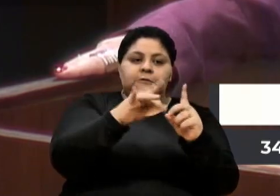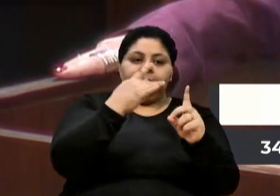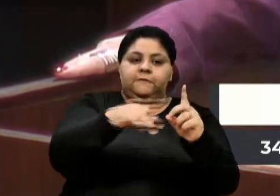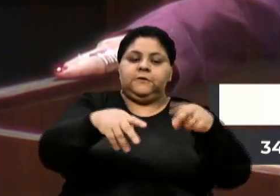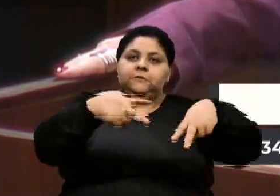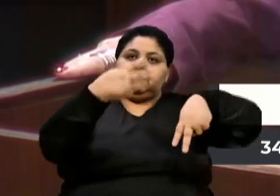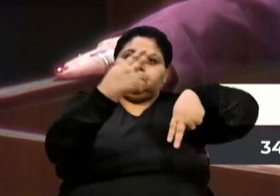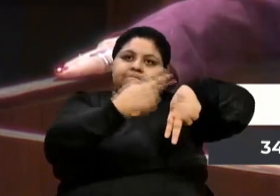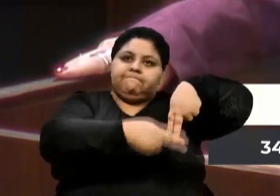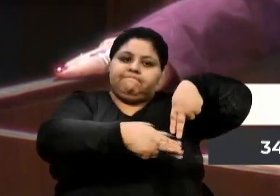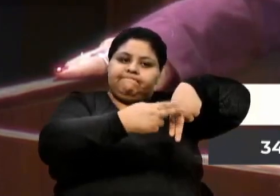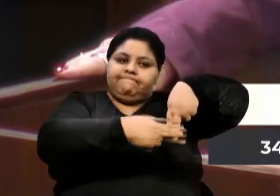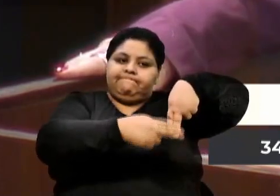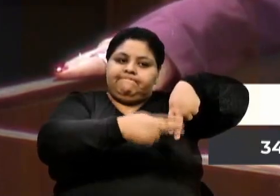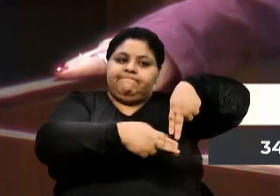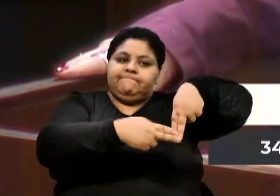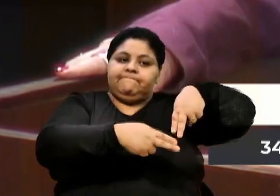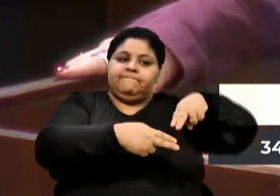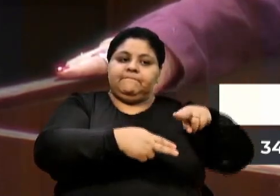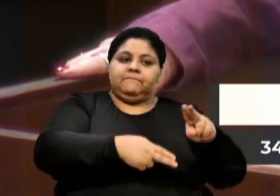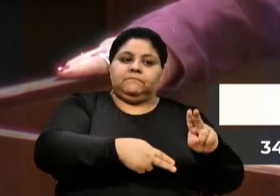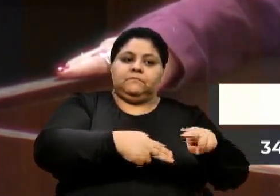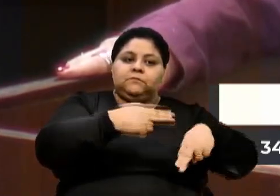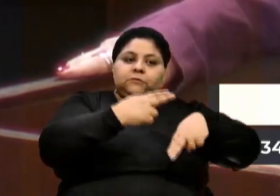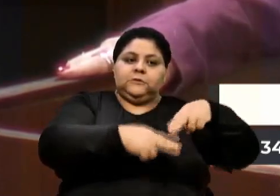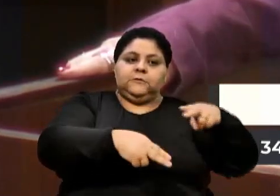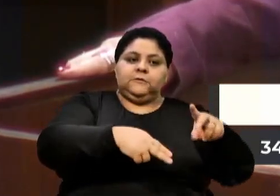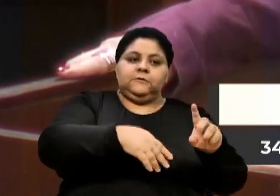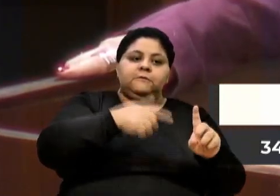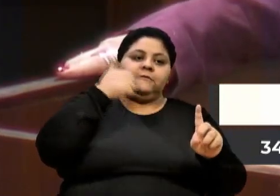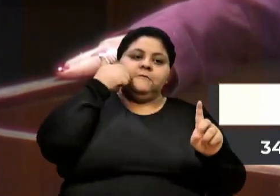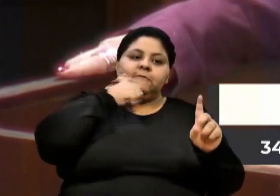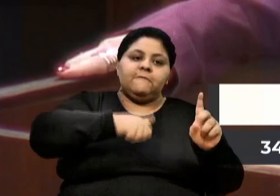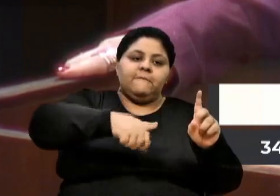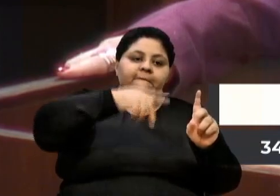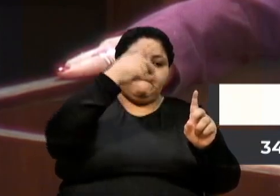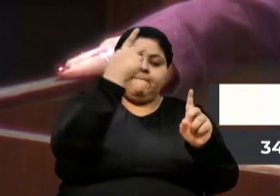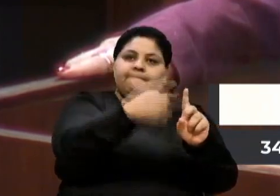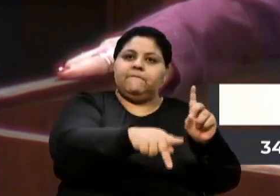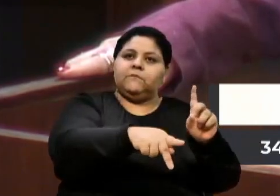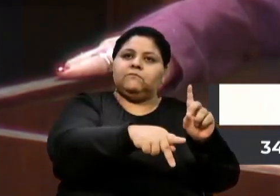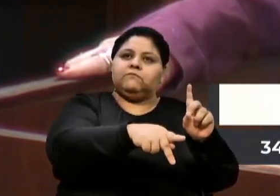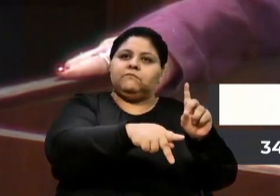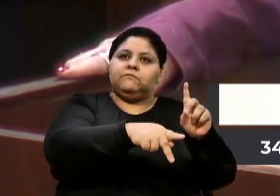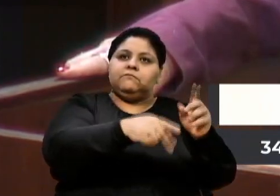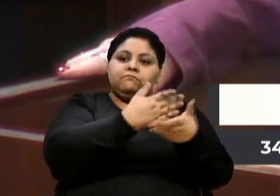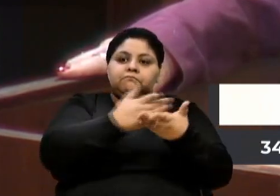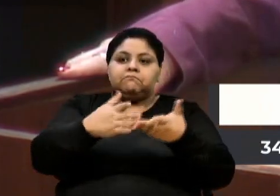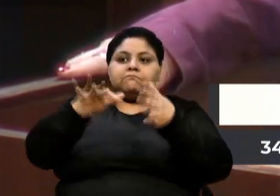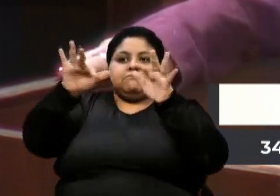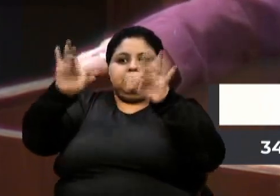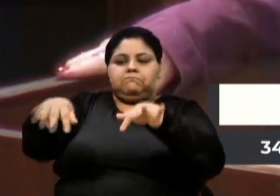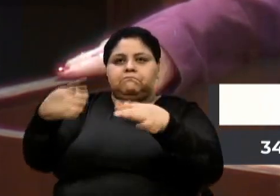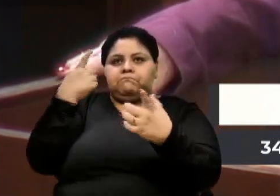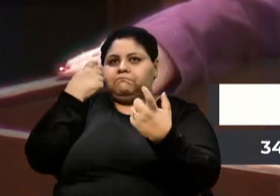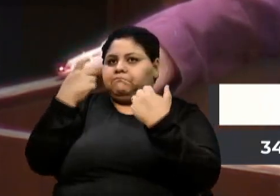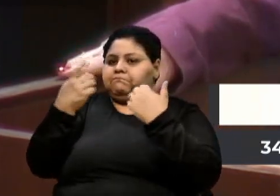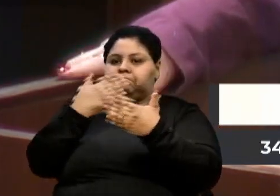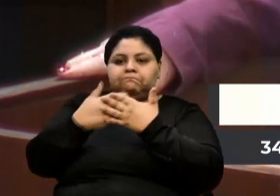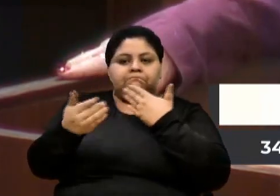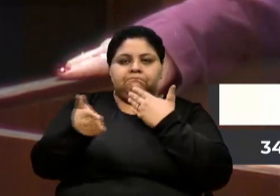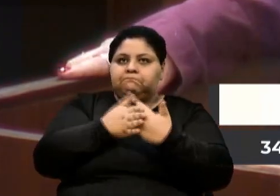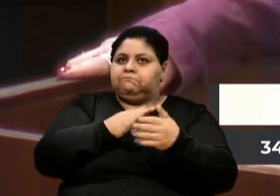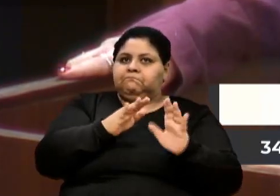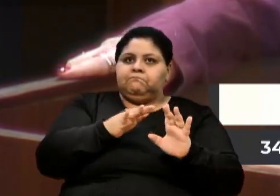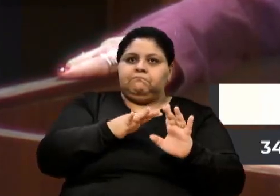feminicídio até, voltando, porque o feminicídio é a fase final da violência, a qualquer outro processo de